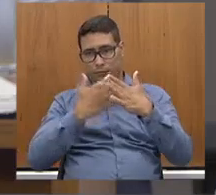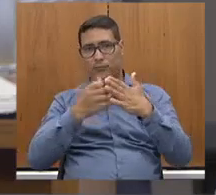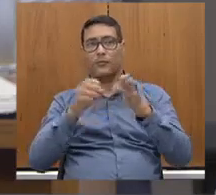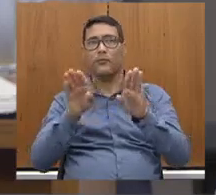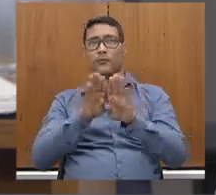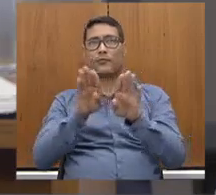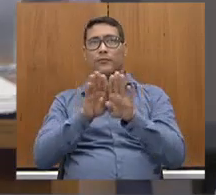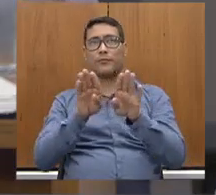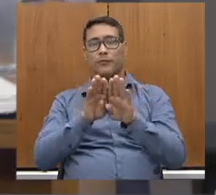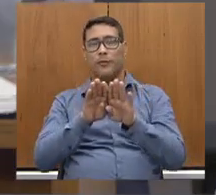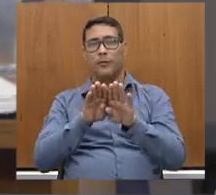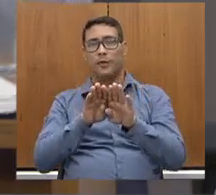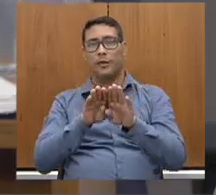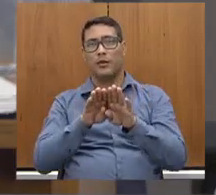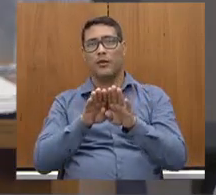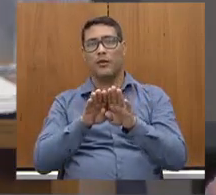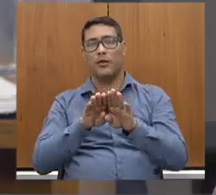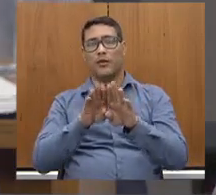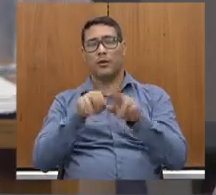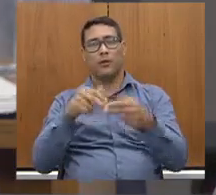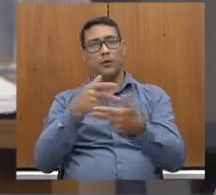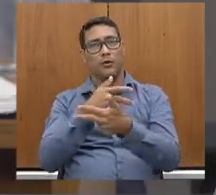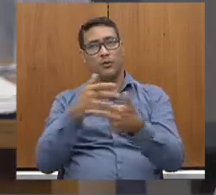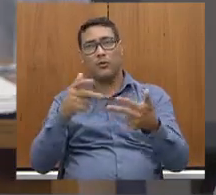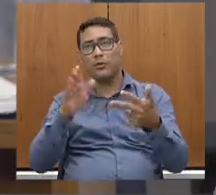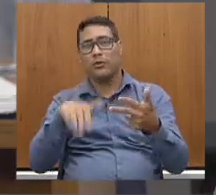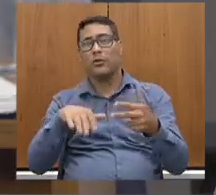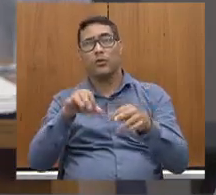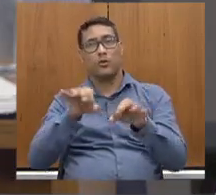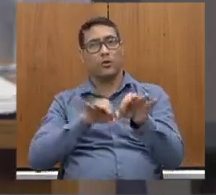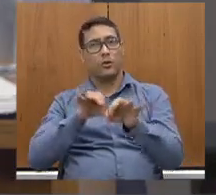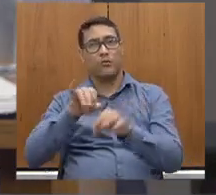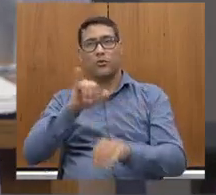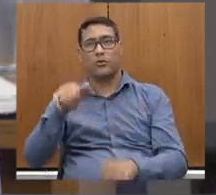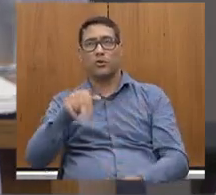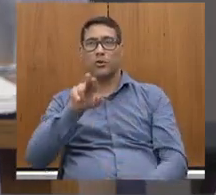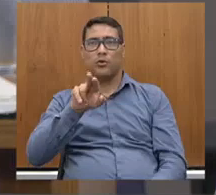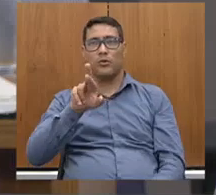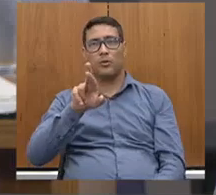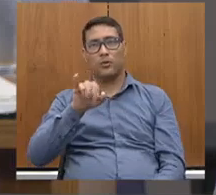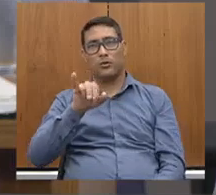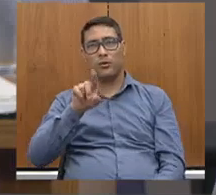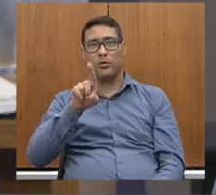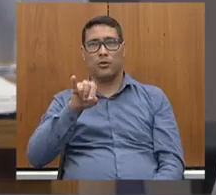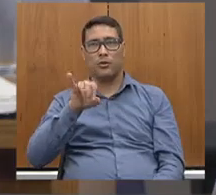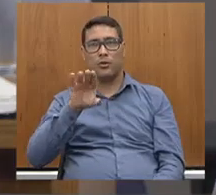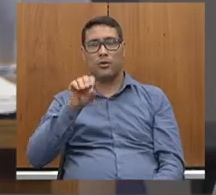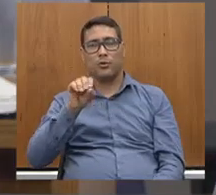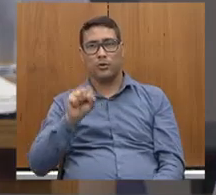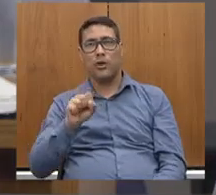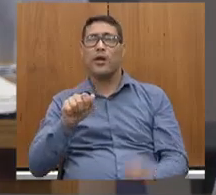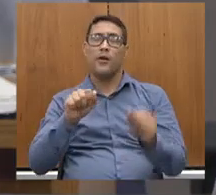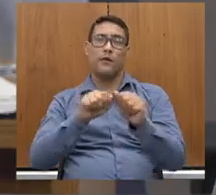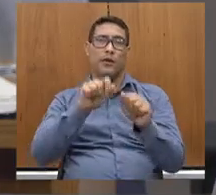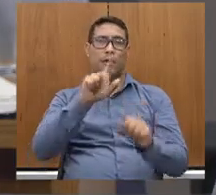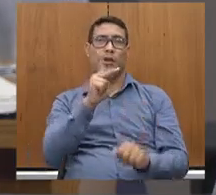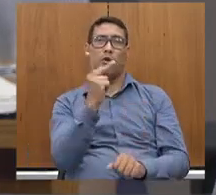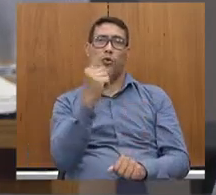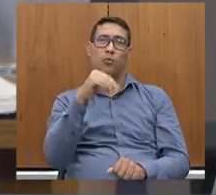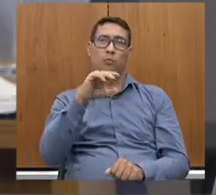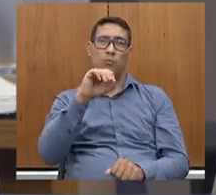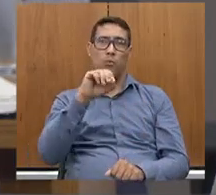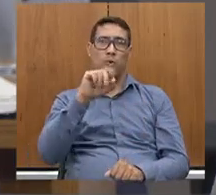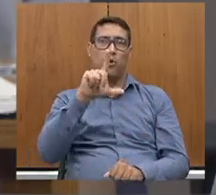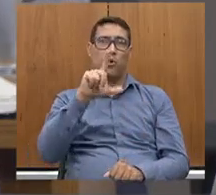felizmente, são trâmites jurídicos, a nossa expectativa era fazer a homologação agora, mas as